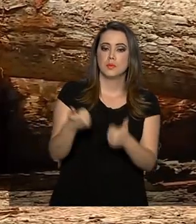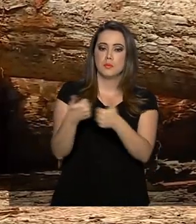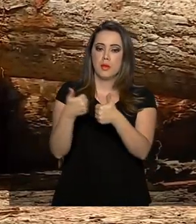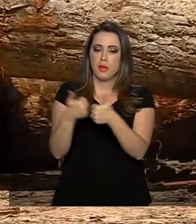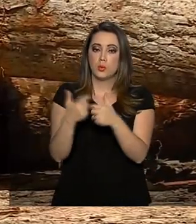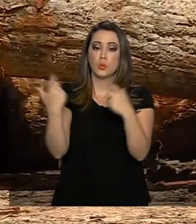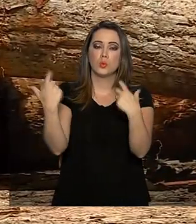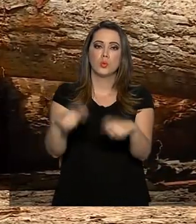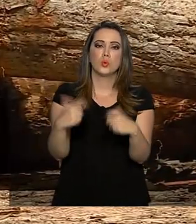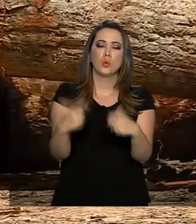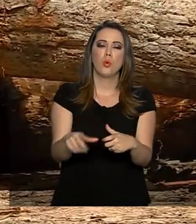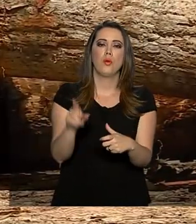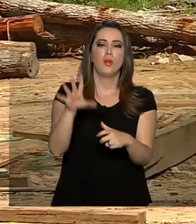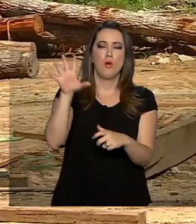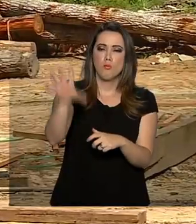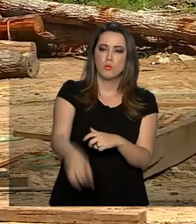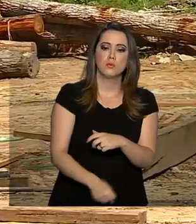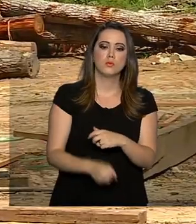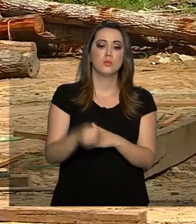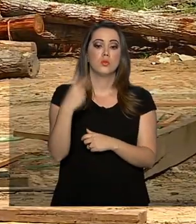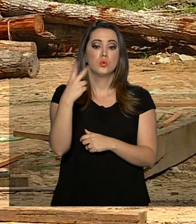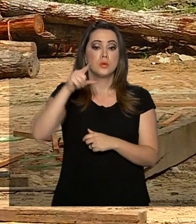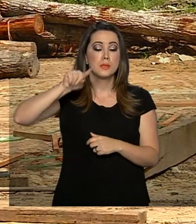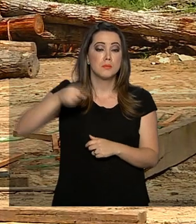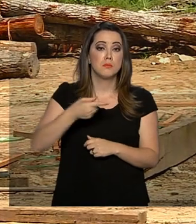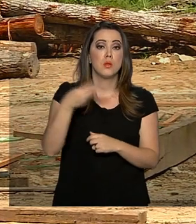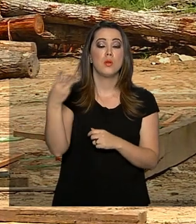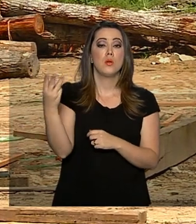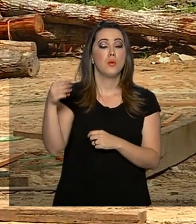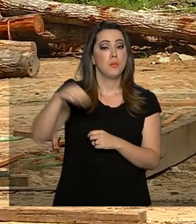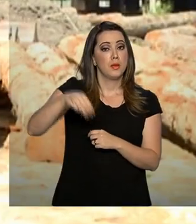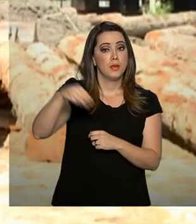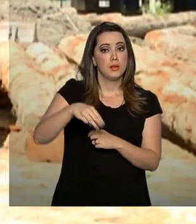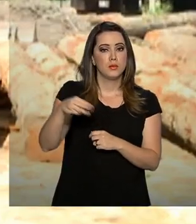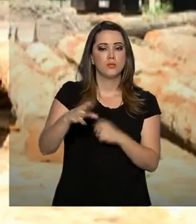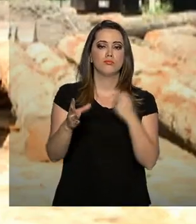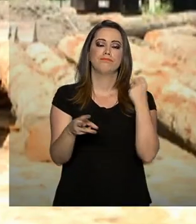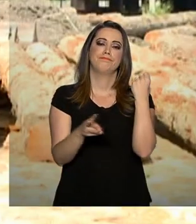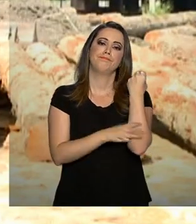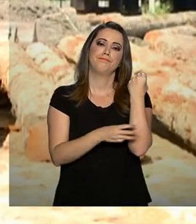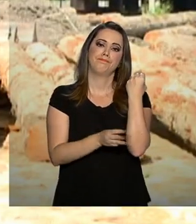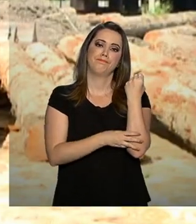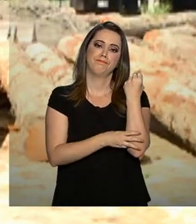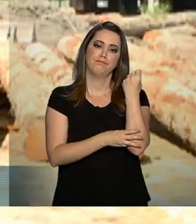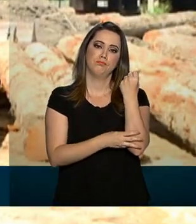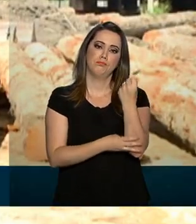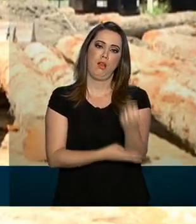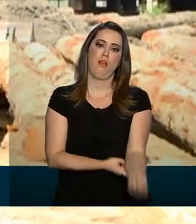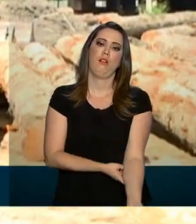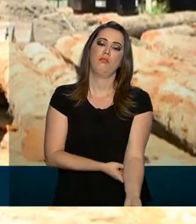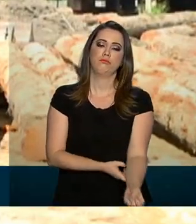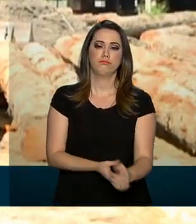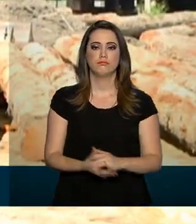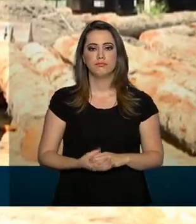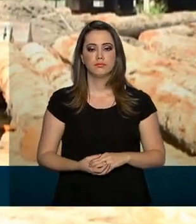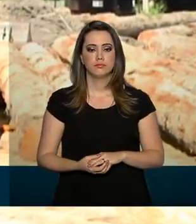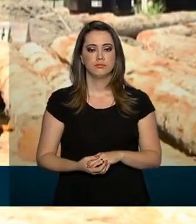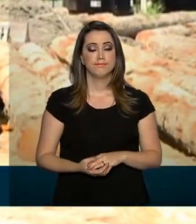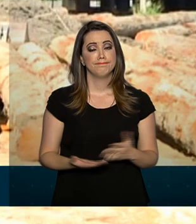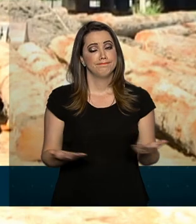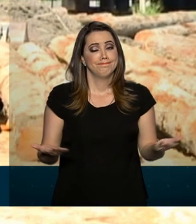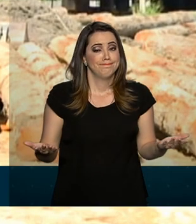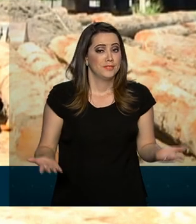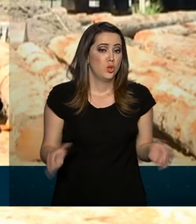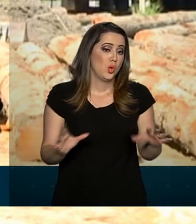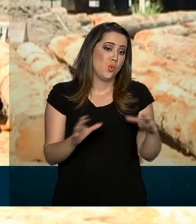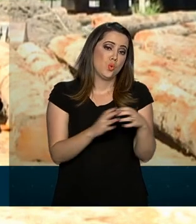foram apreendidos pelo menos 2 mil metros cúbicos de madeira. Infelizmente, nós temos aí uma associação criminosa